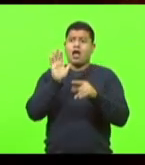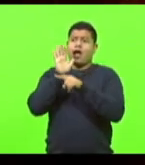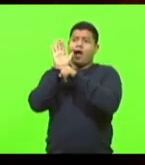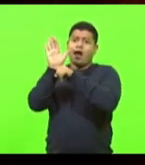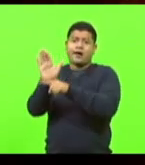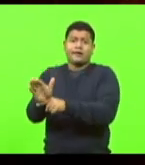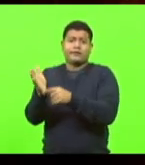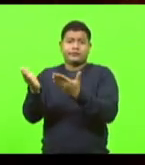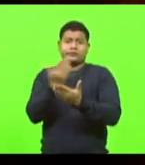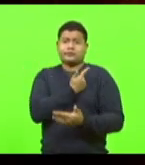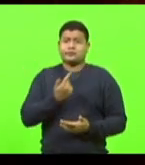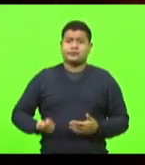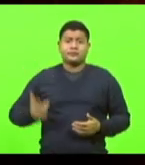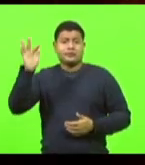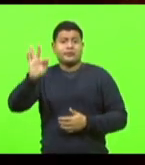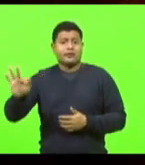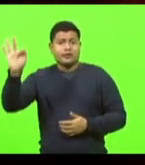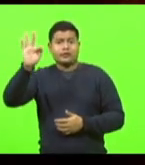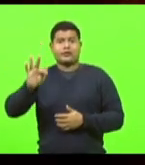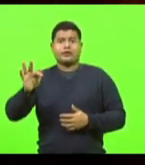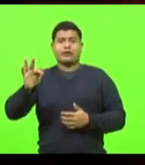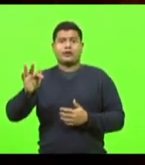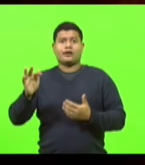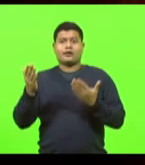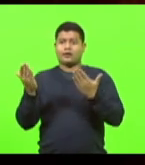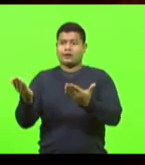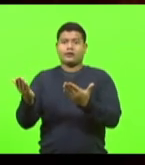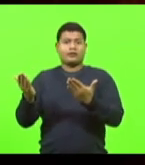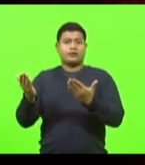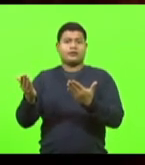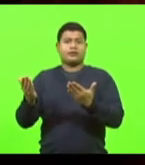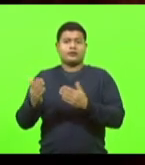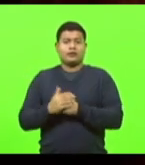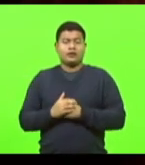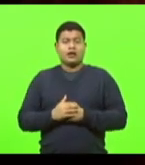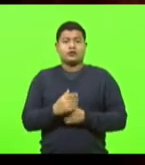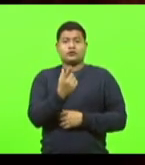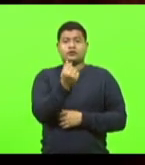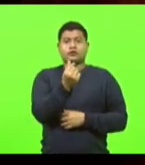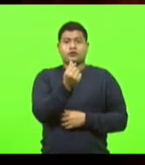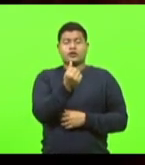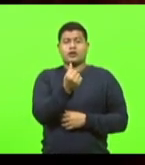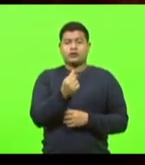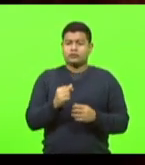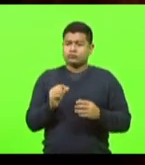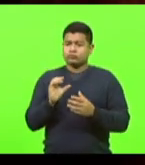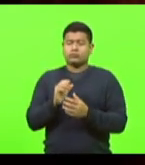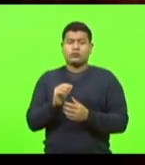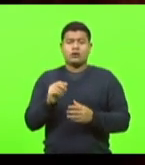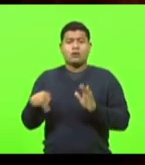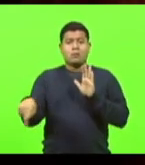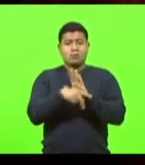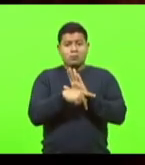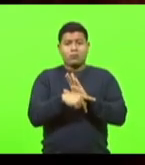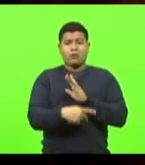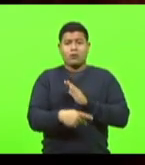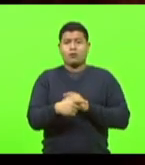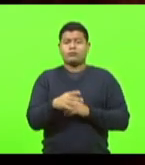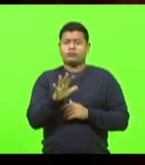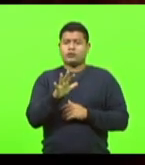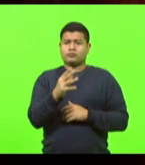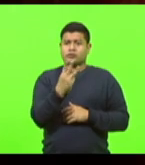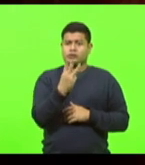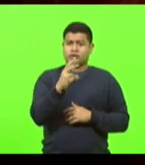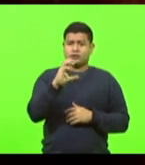federal explicitamente levando recurso que beiram a casa dos seus 30